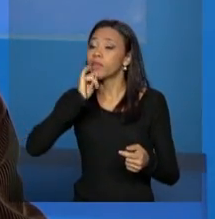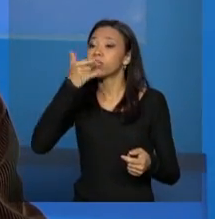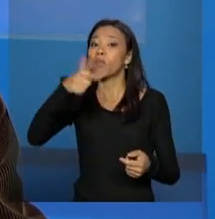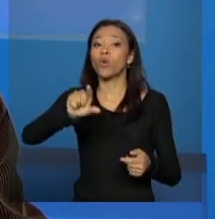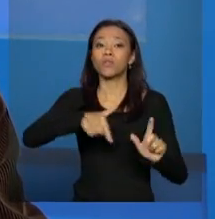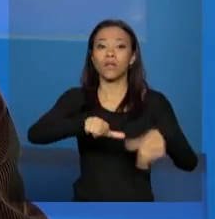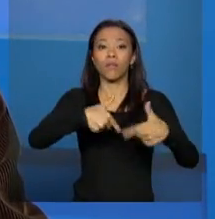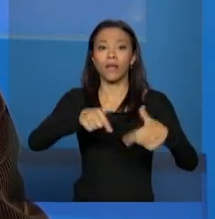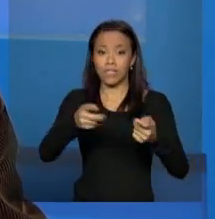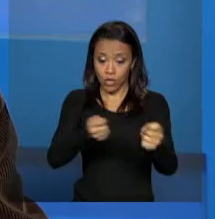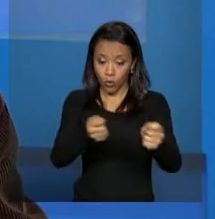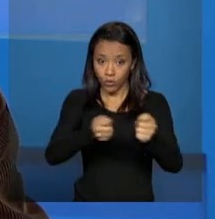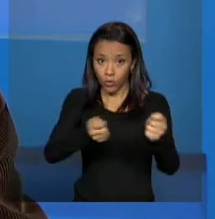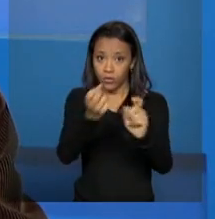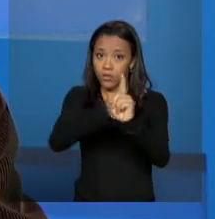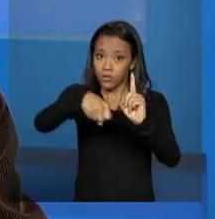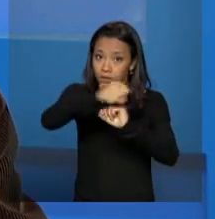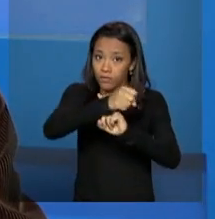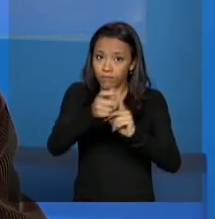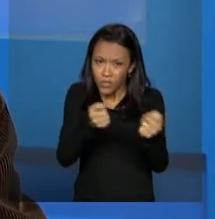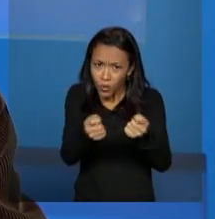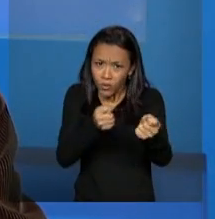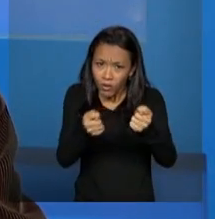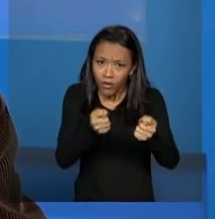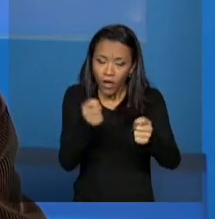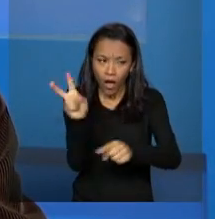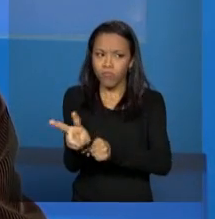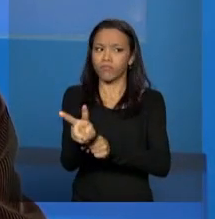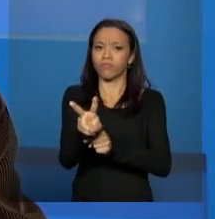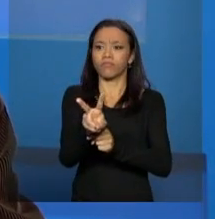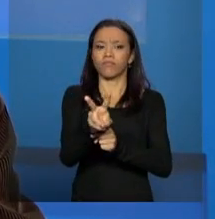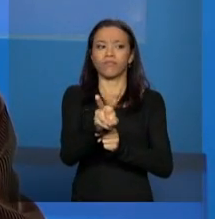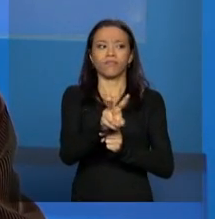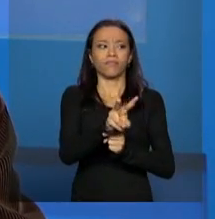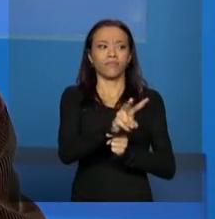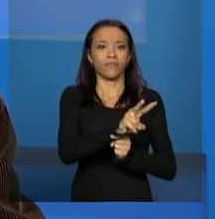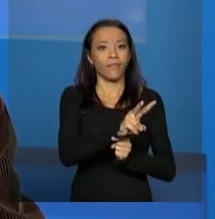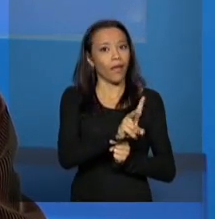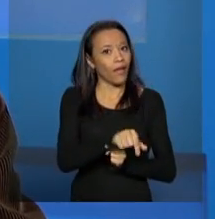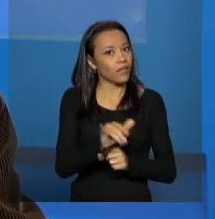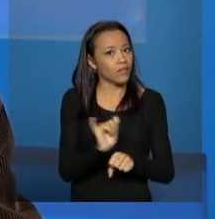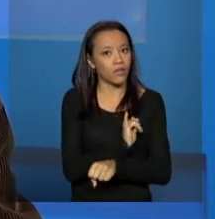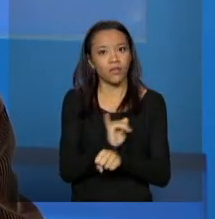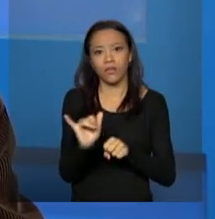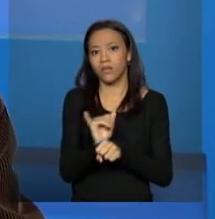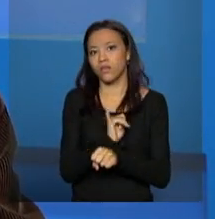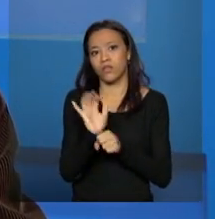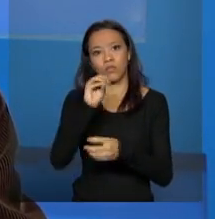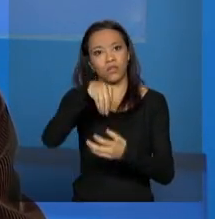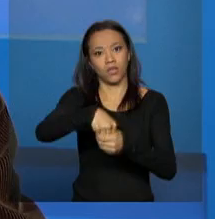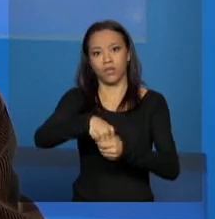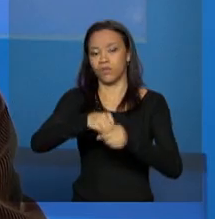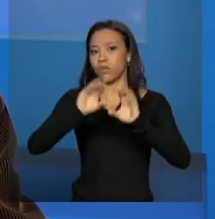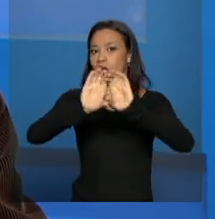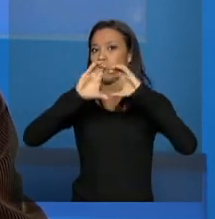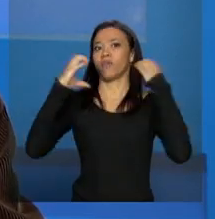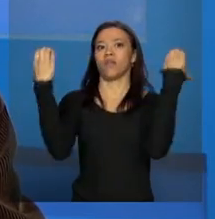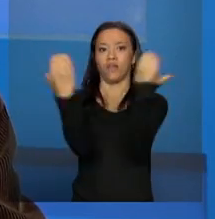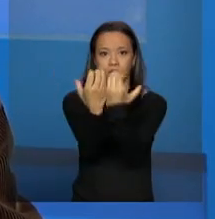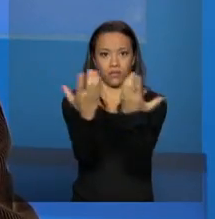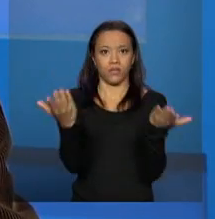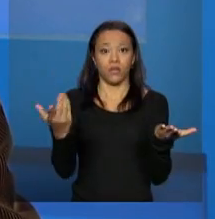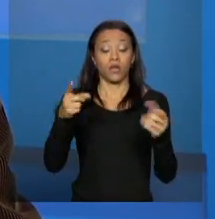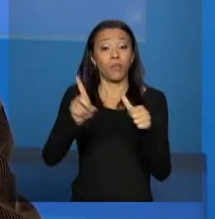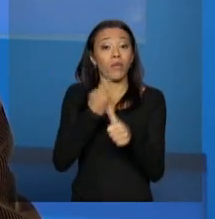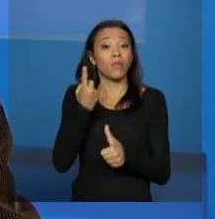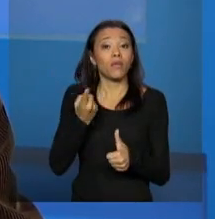controle social, o controle vai ter esse viés estratégico, né, nas nossas conferências, de poder verificar, primeiro,